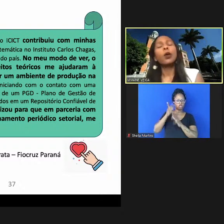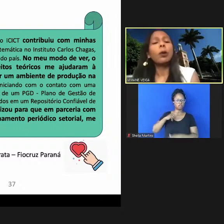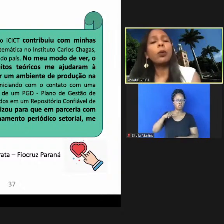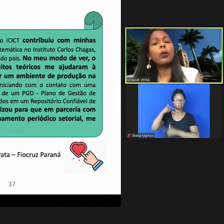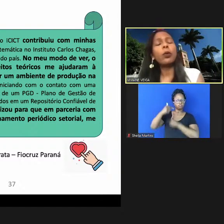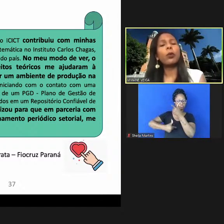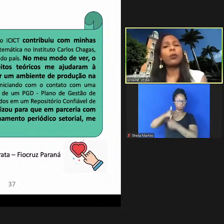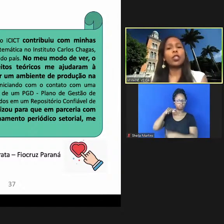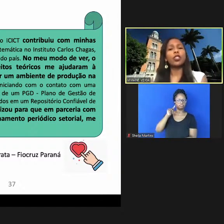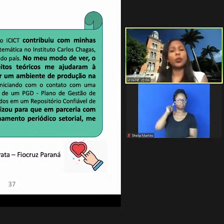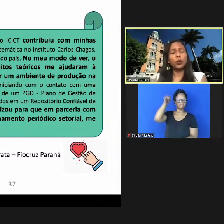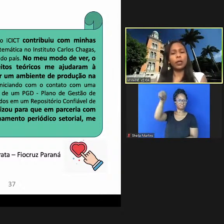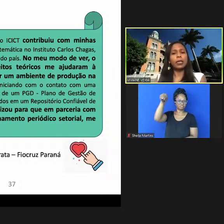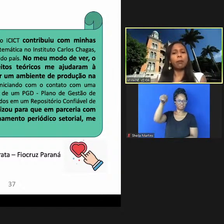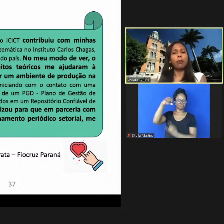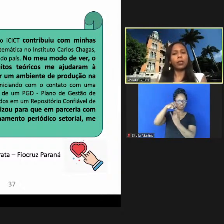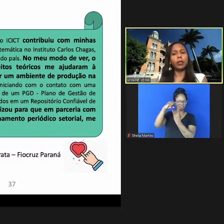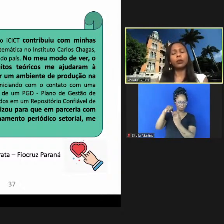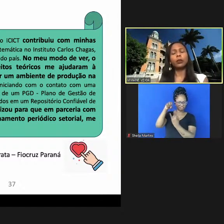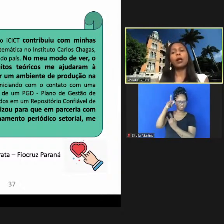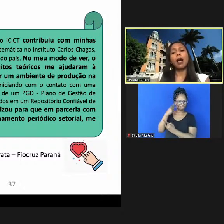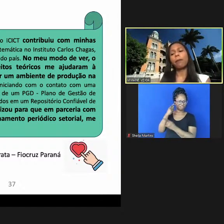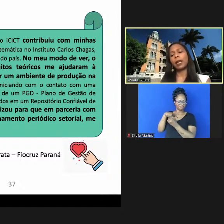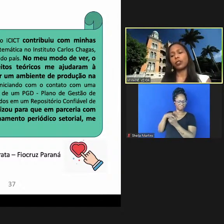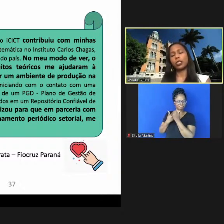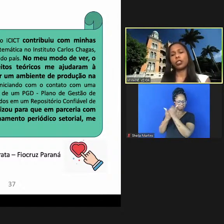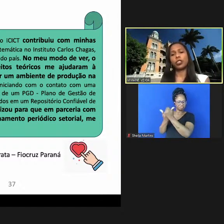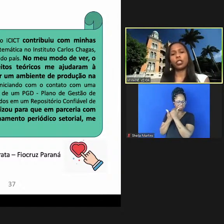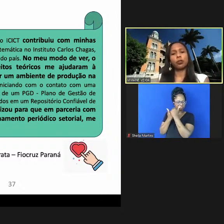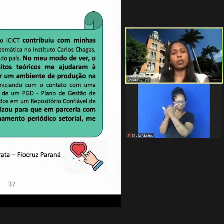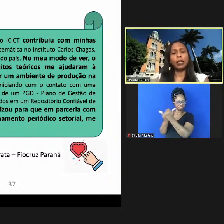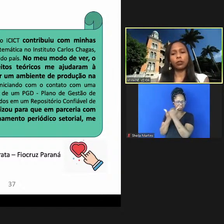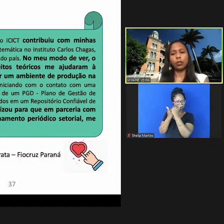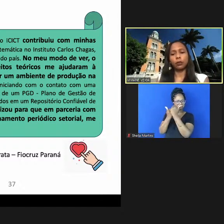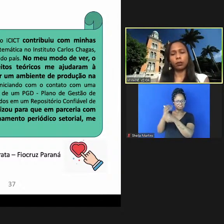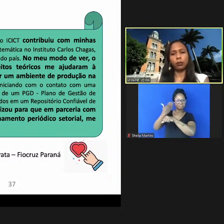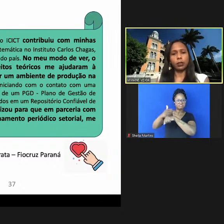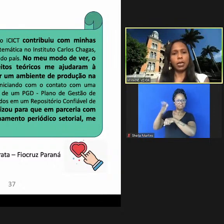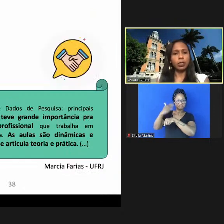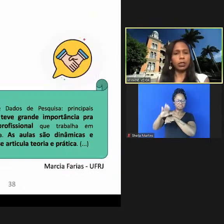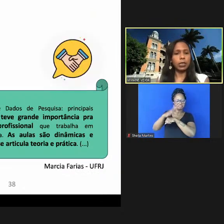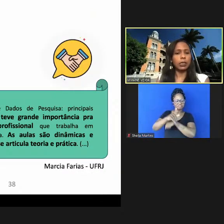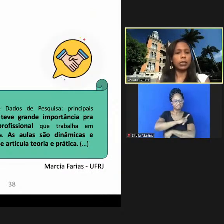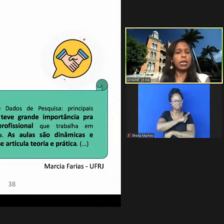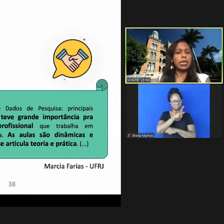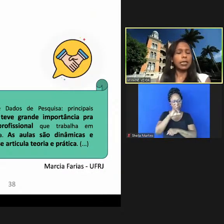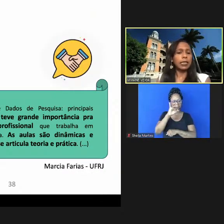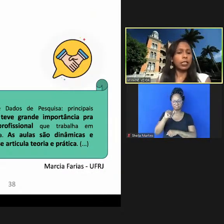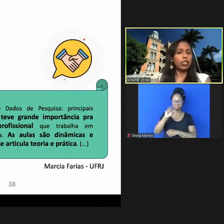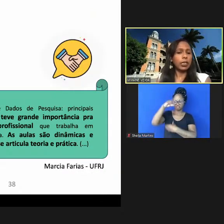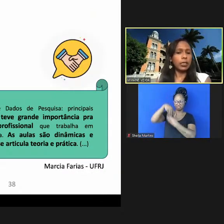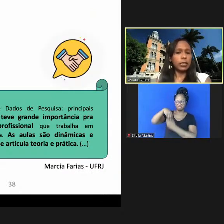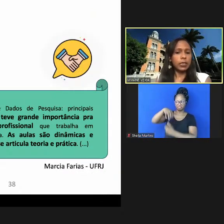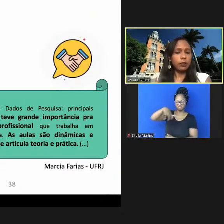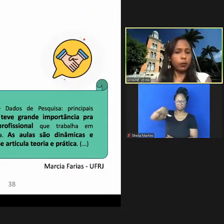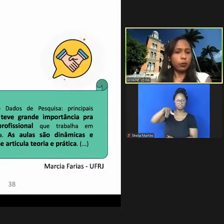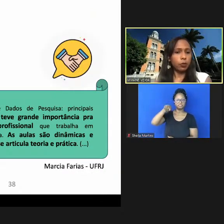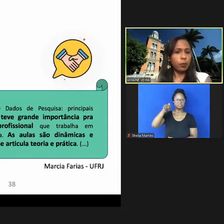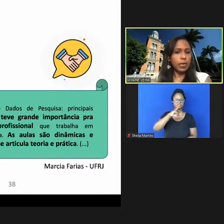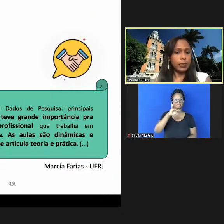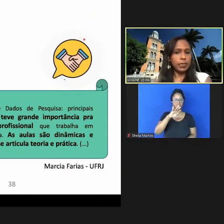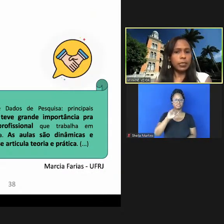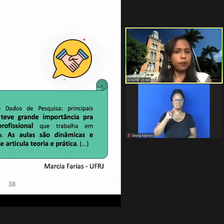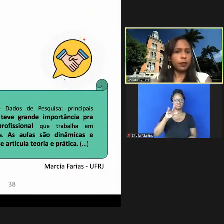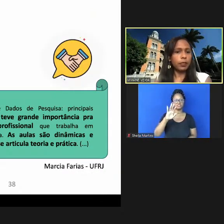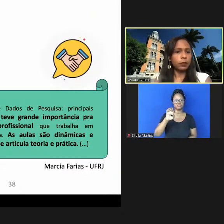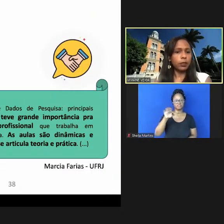como um gestor ali apoiando a prática de gestão de dados dentro da unidade dele isso aqui é da Jaqueline da Fiocruz